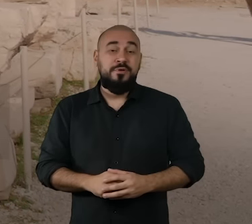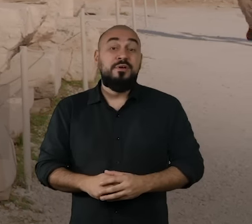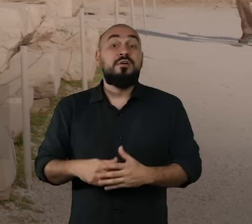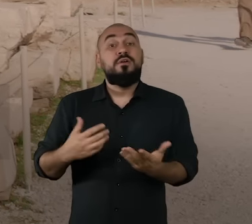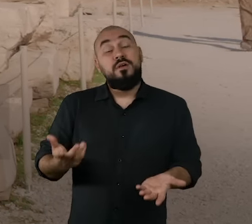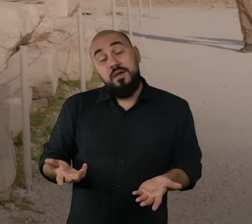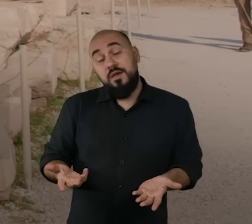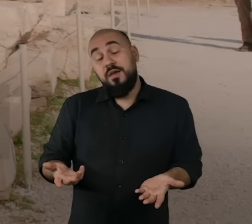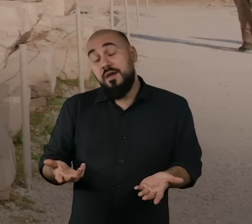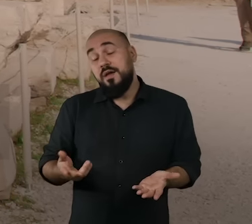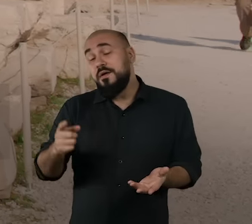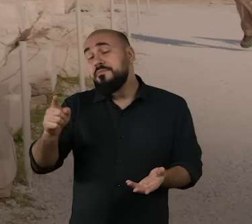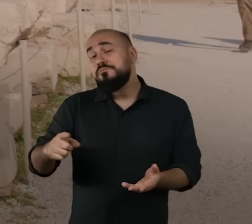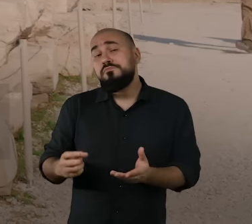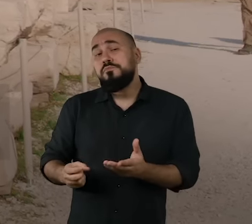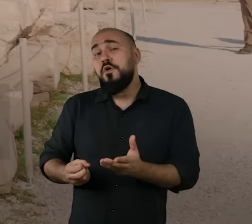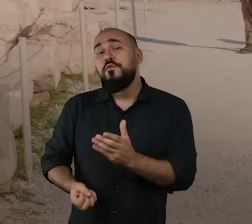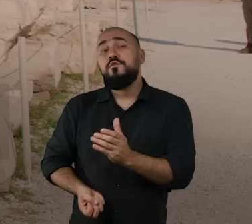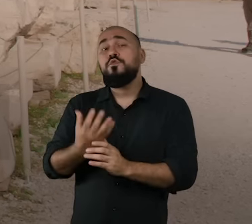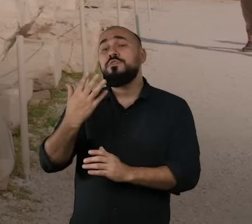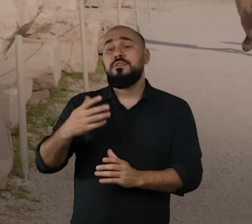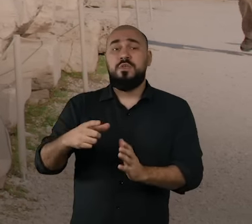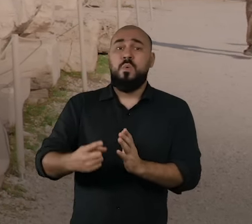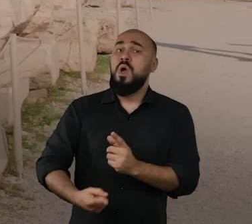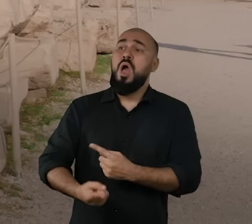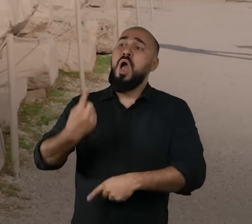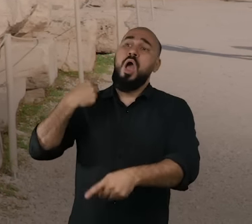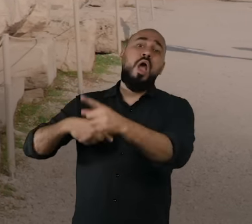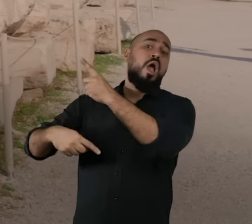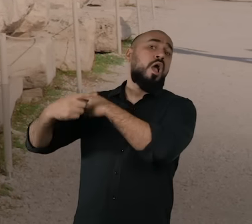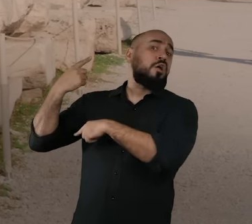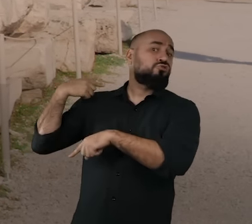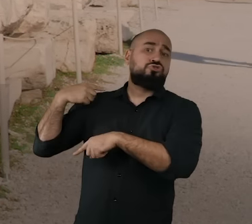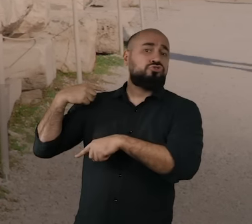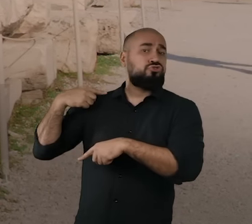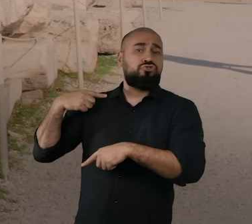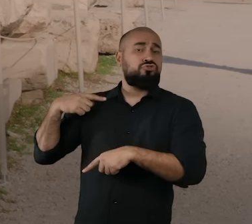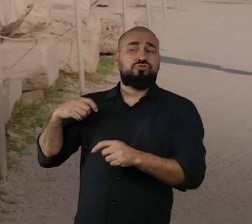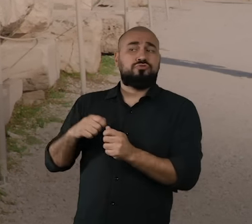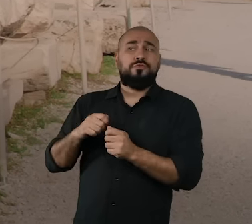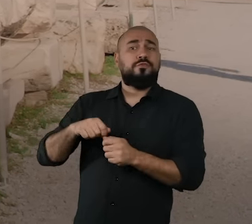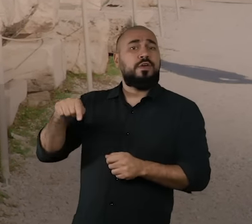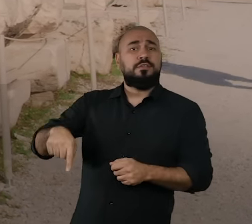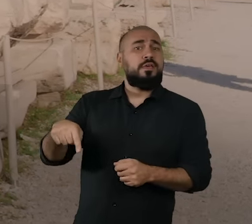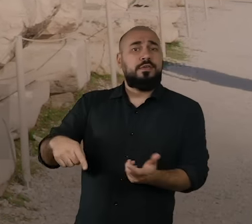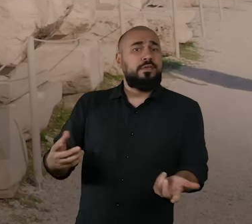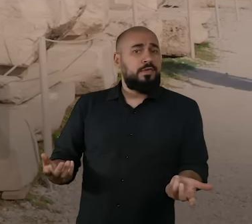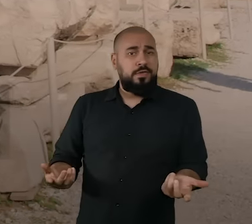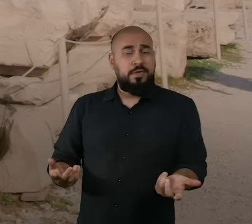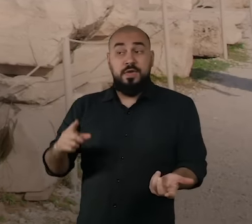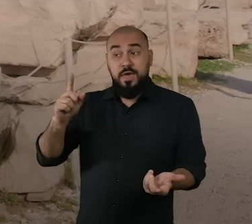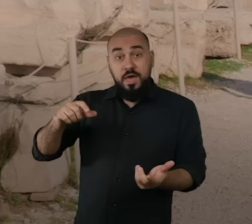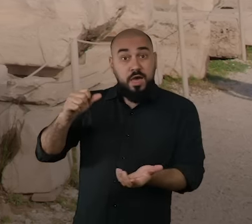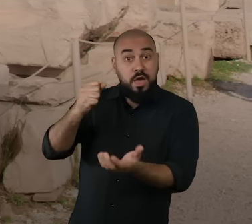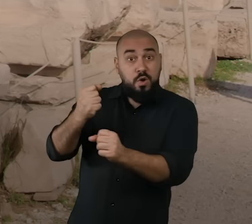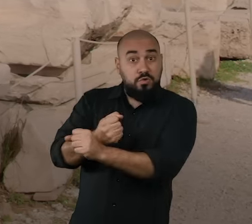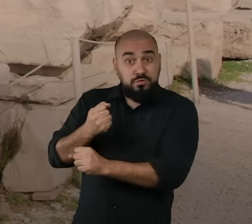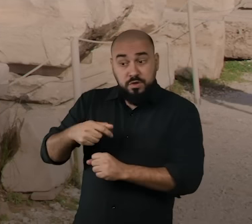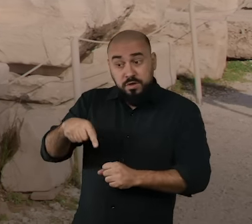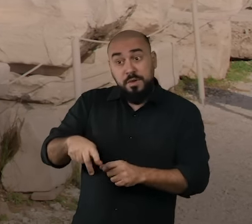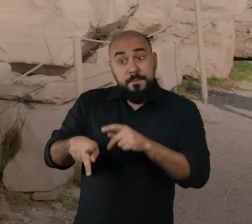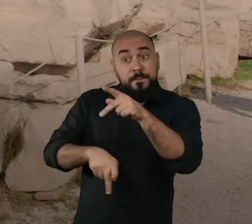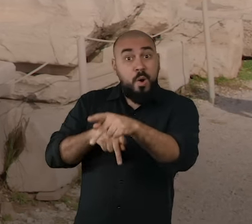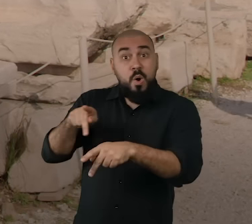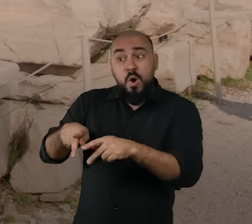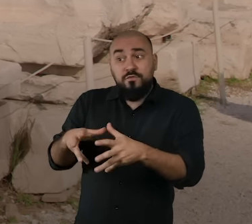remete a muito antes da fundação de Atenas, muito antes da construção do Paternon. A fundação desse povo se